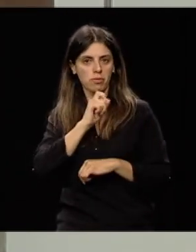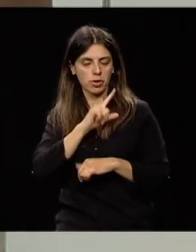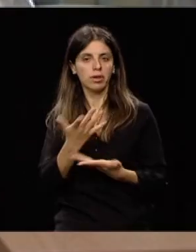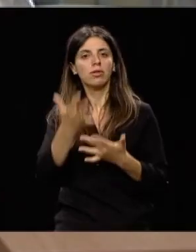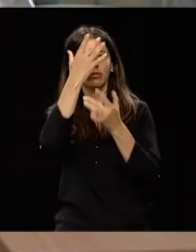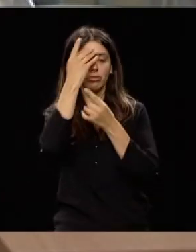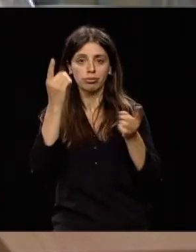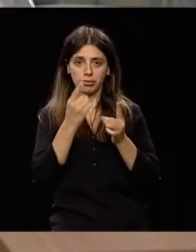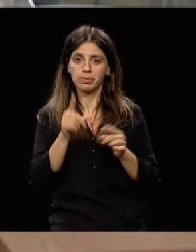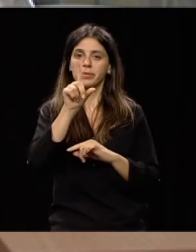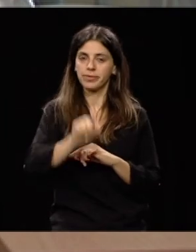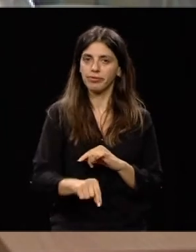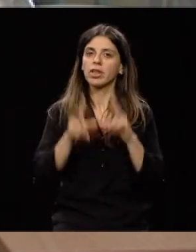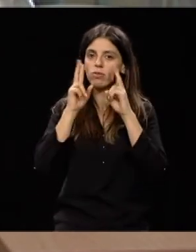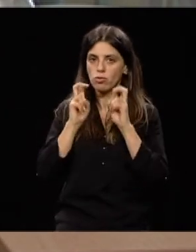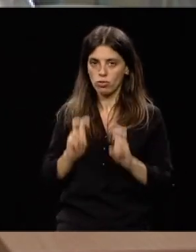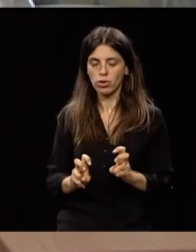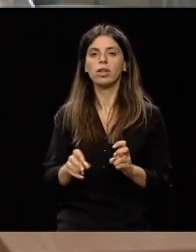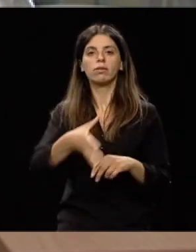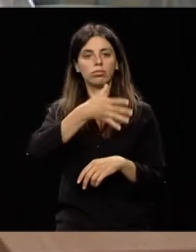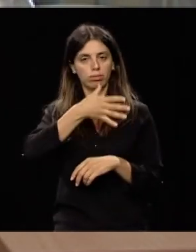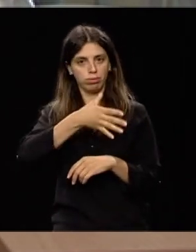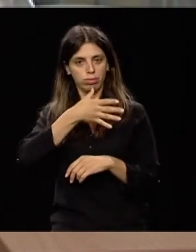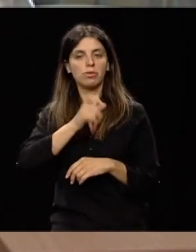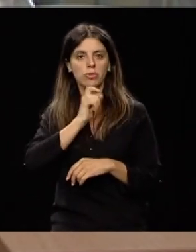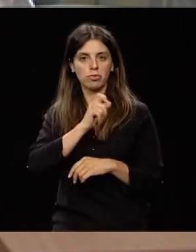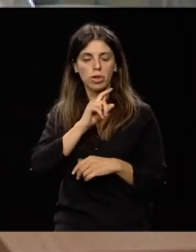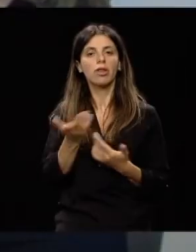docentes e investigadores, em sessões paralelas.